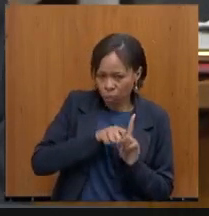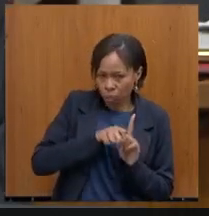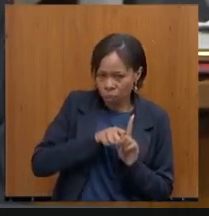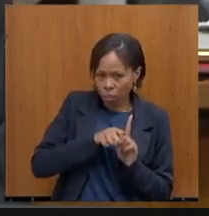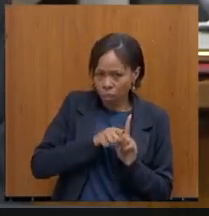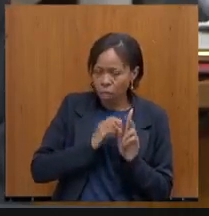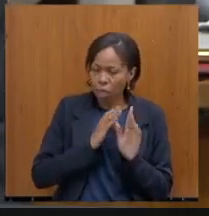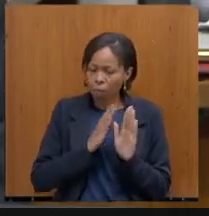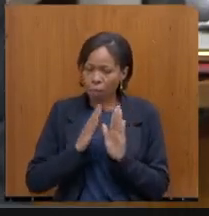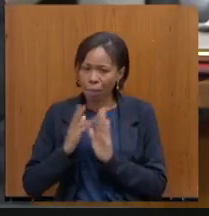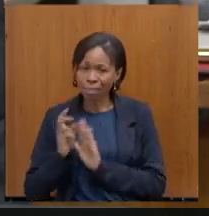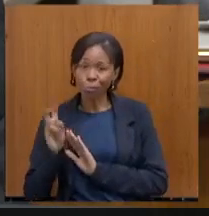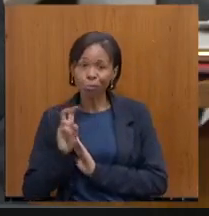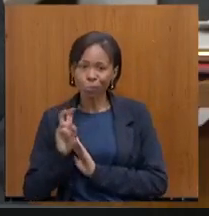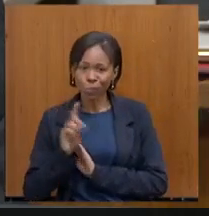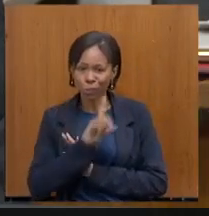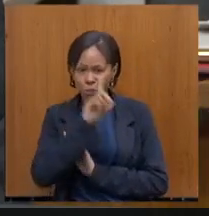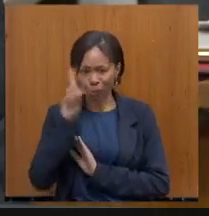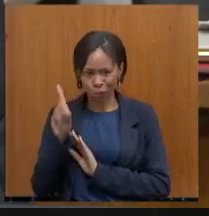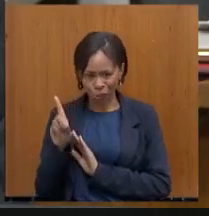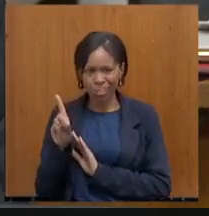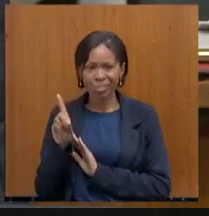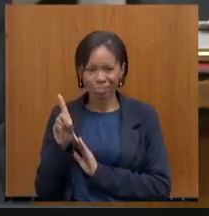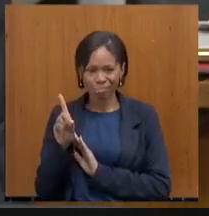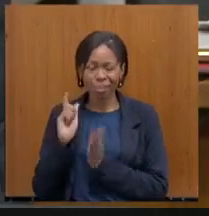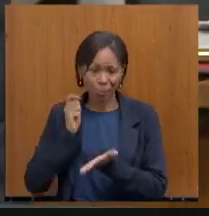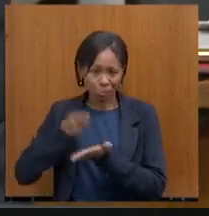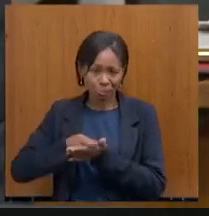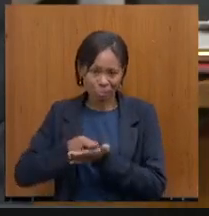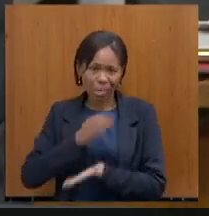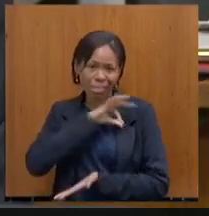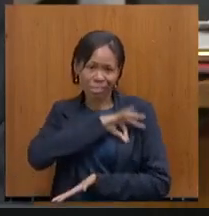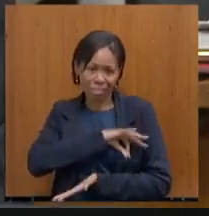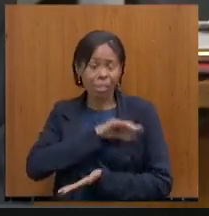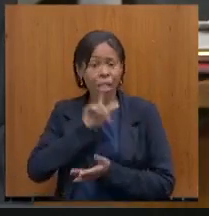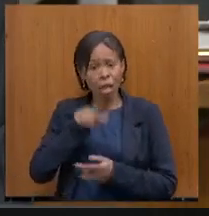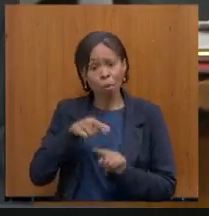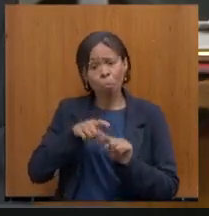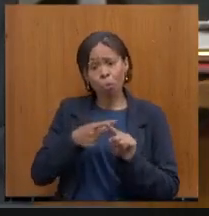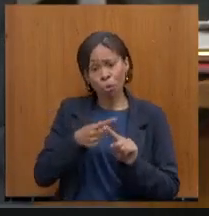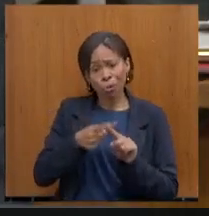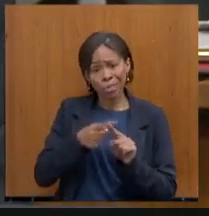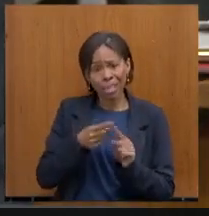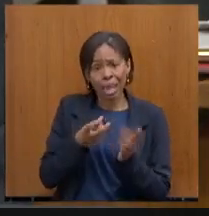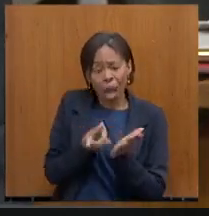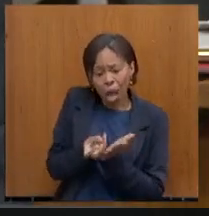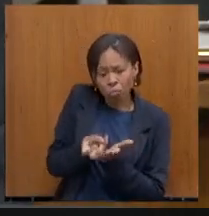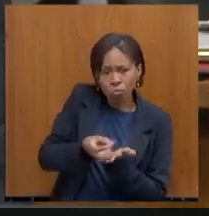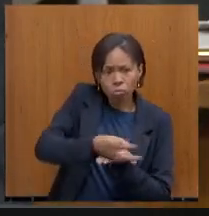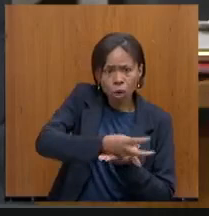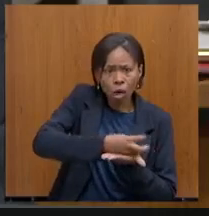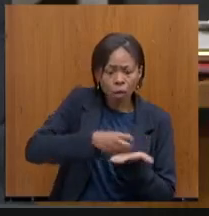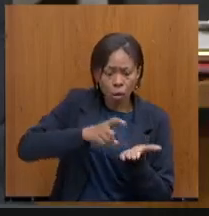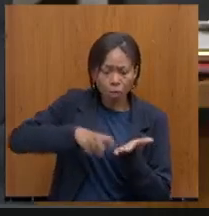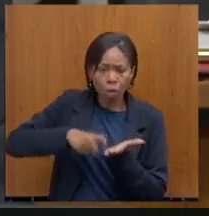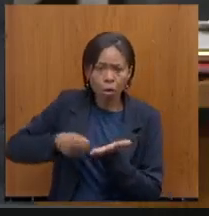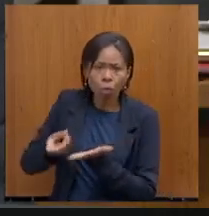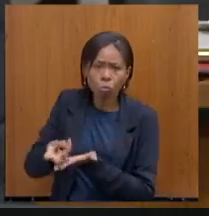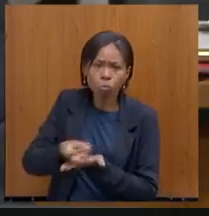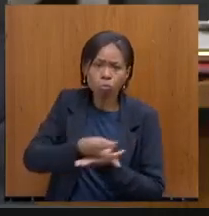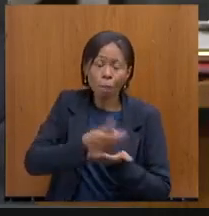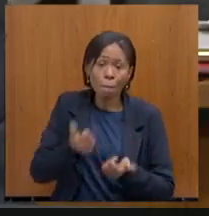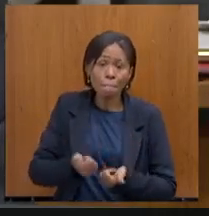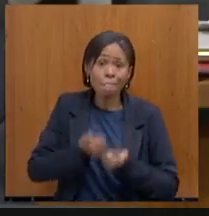útil. Então, isso é um efeito dessa melhora da arrecadação. Ele já está sendo, essa melhora está sendo direcionada